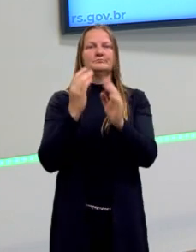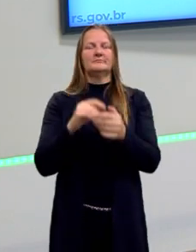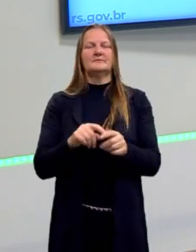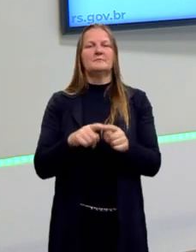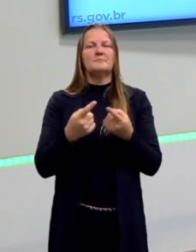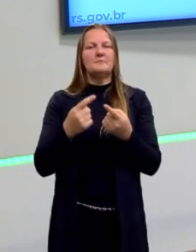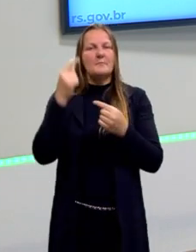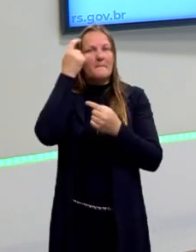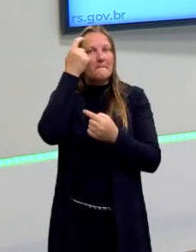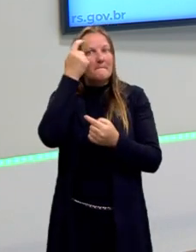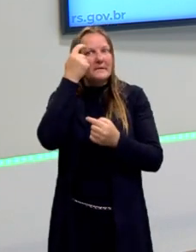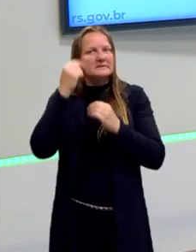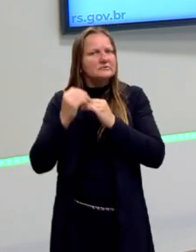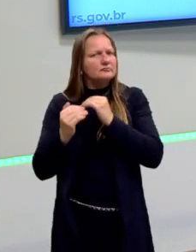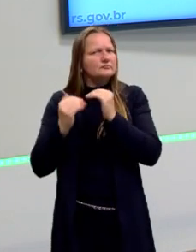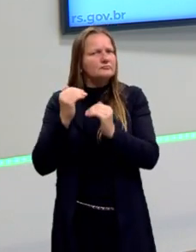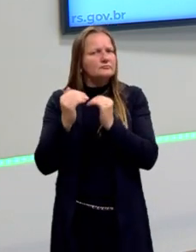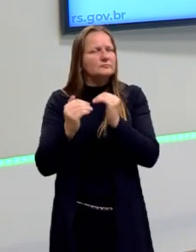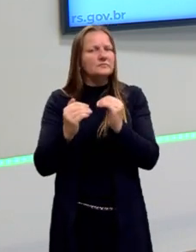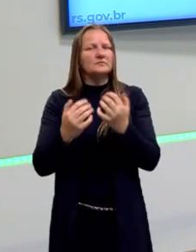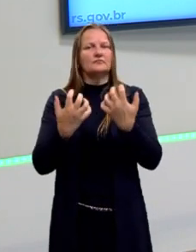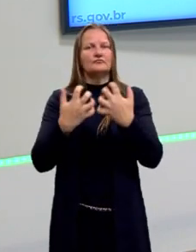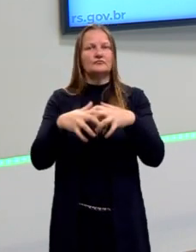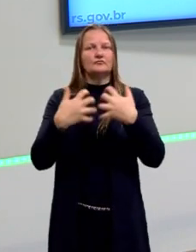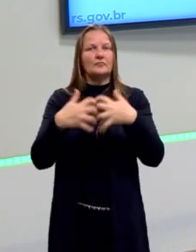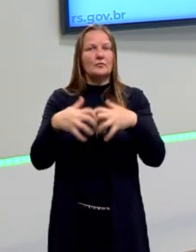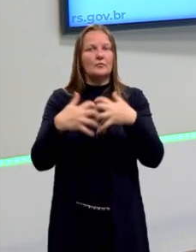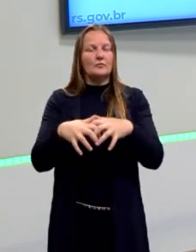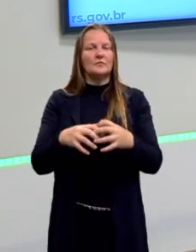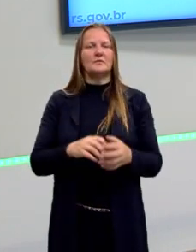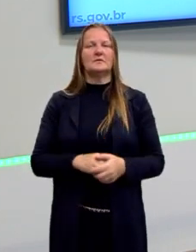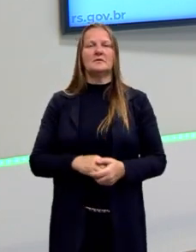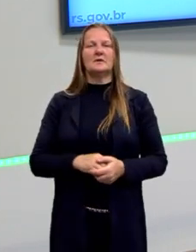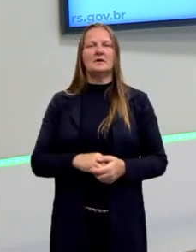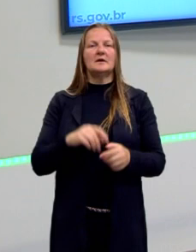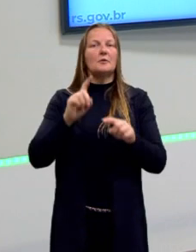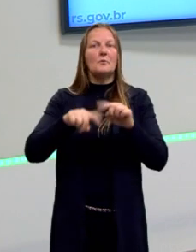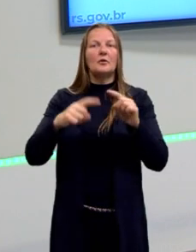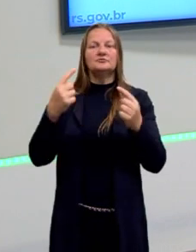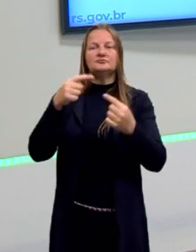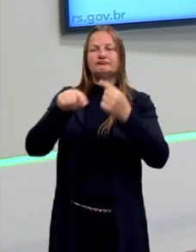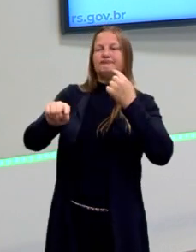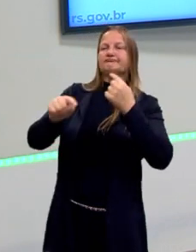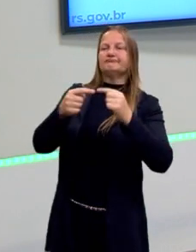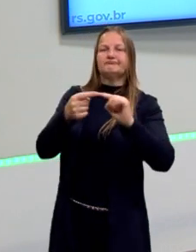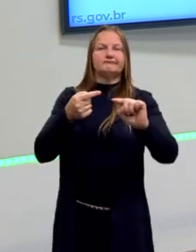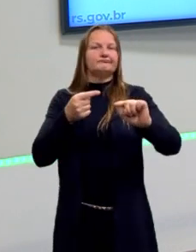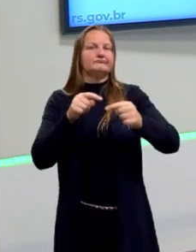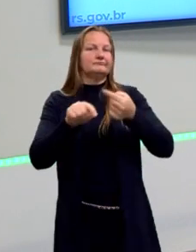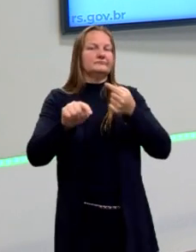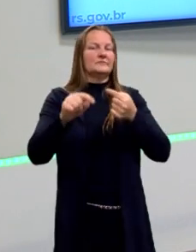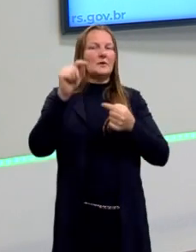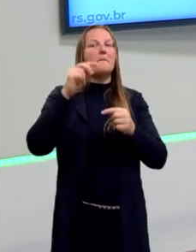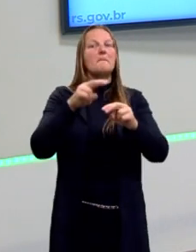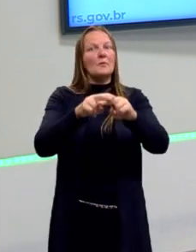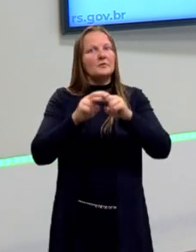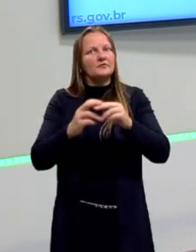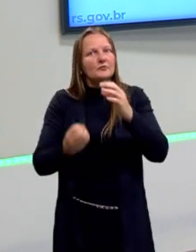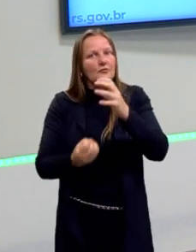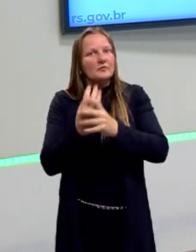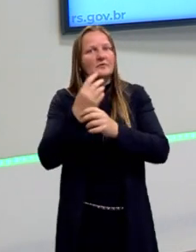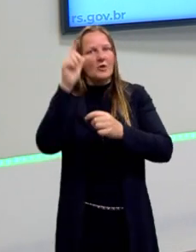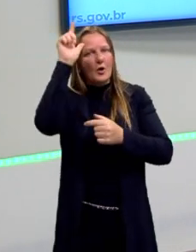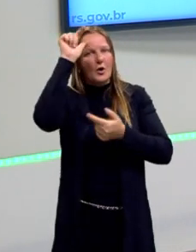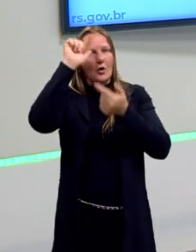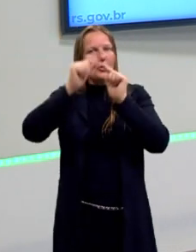esse processo tem que ser bem consistente, ele não pode ter contradição. Então, nesse processo surge a lógica. E